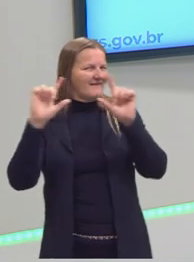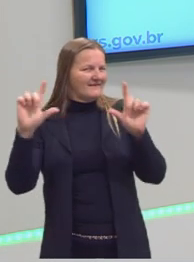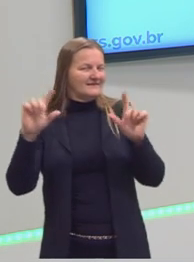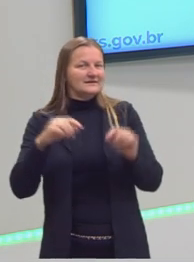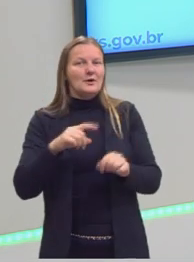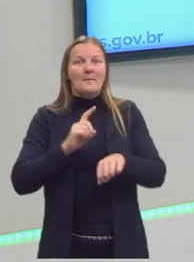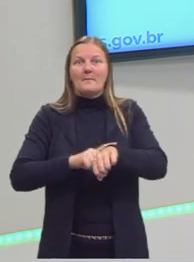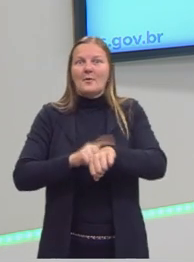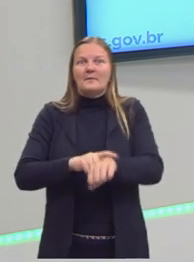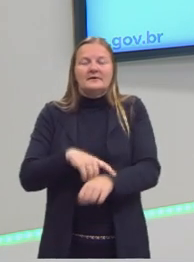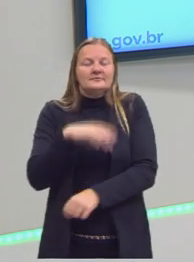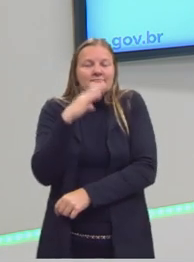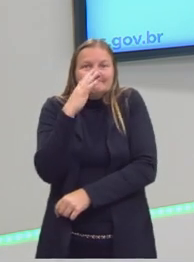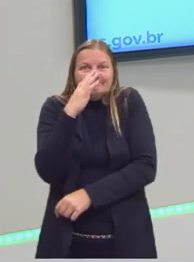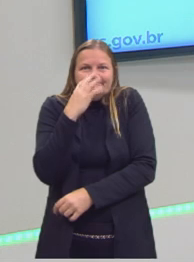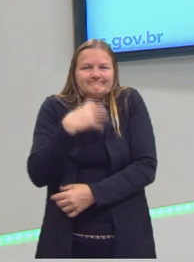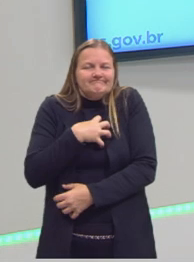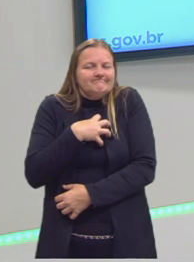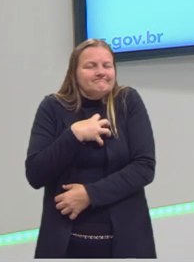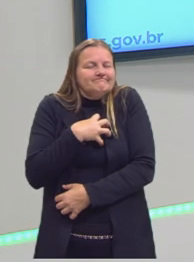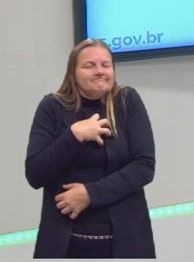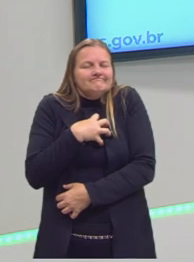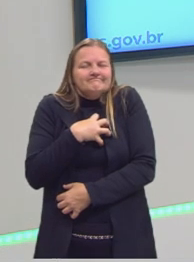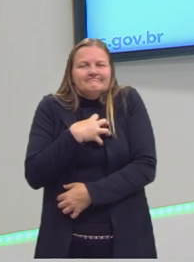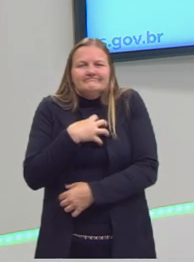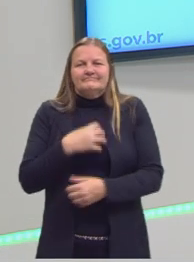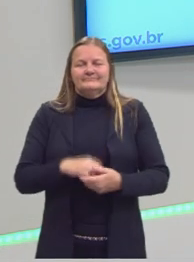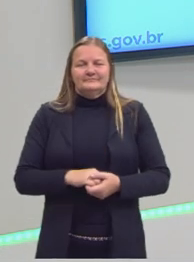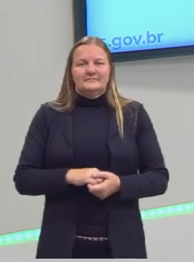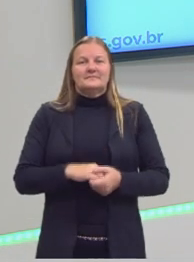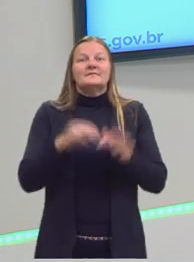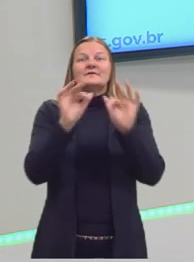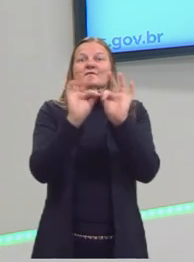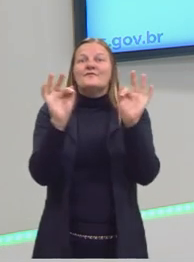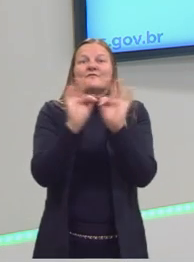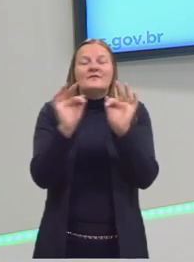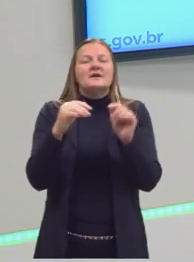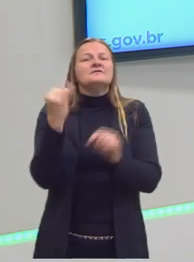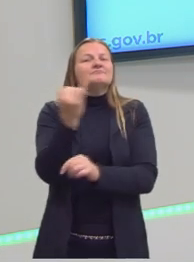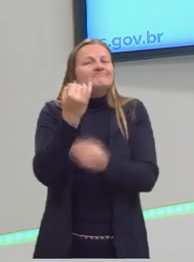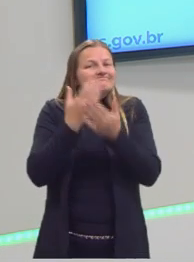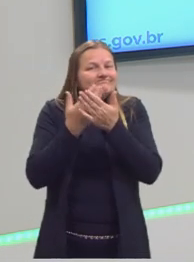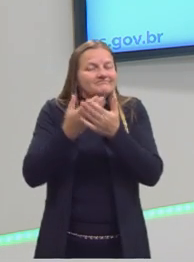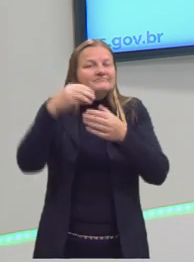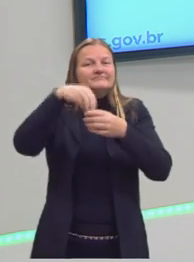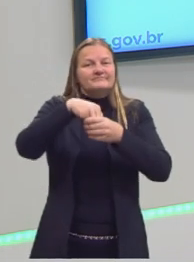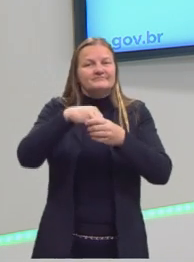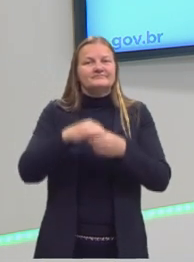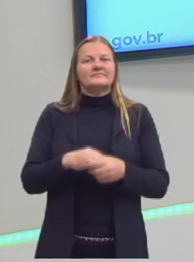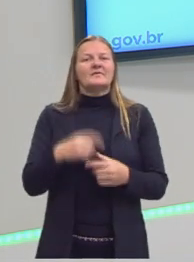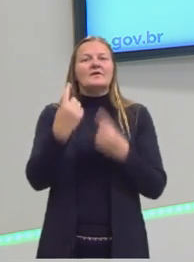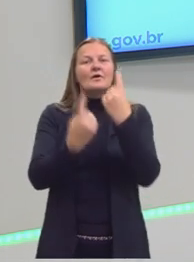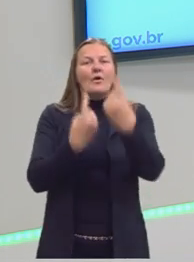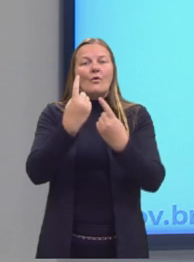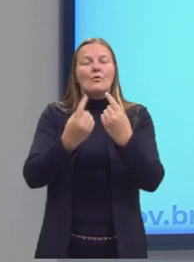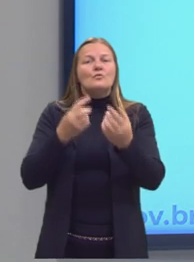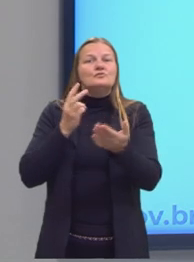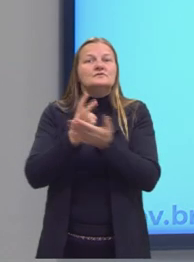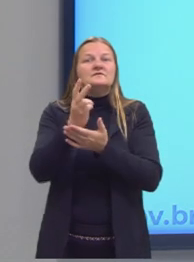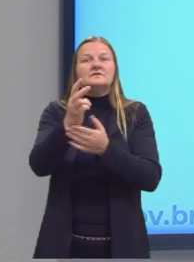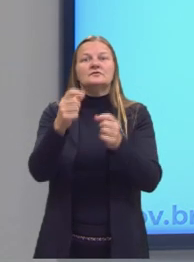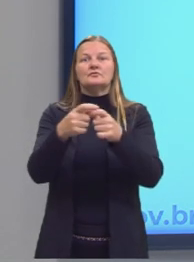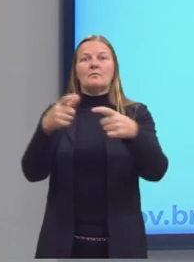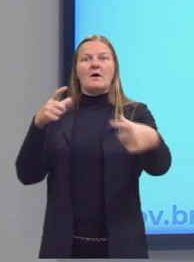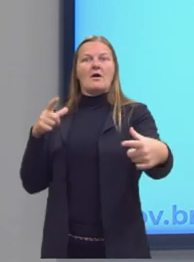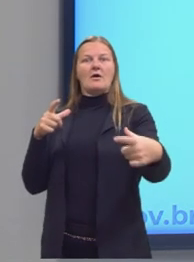esse momento de nostalgia. Mas essa frase é essencial para o nosso estudo. Porque a gente viu ali, alguns infinitos são maiores que